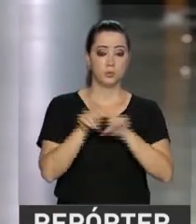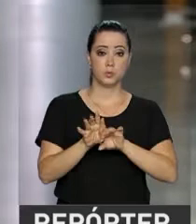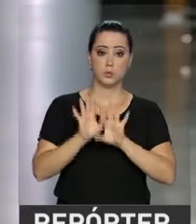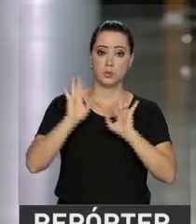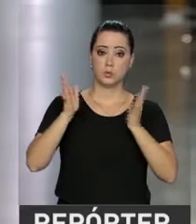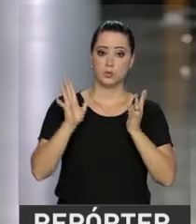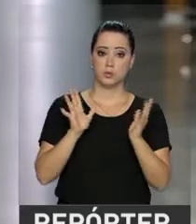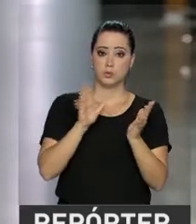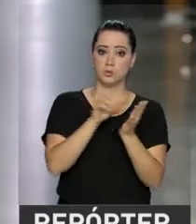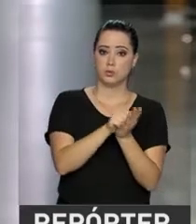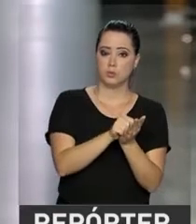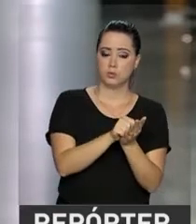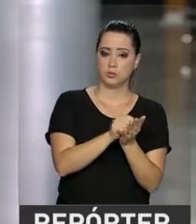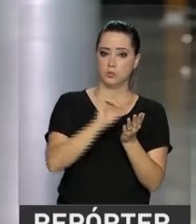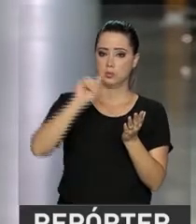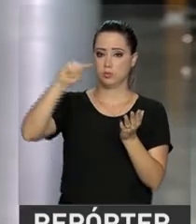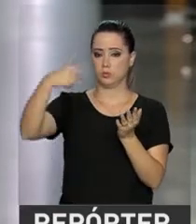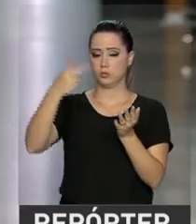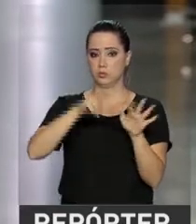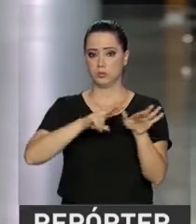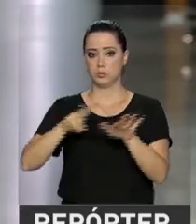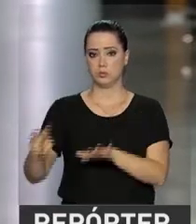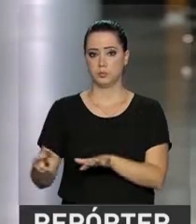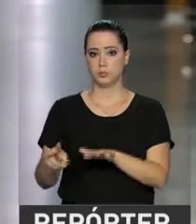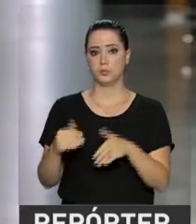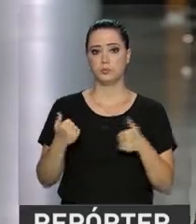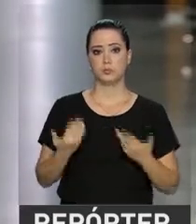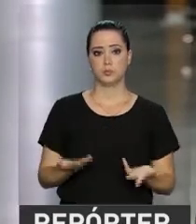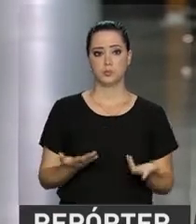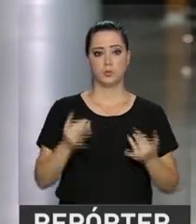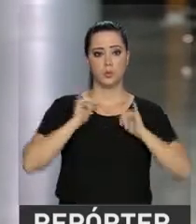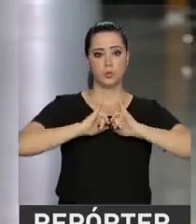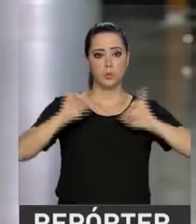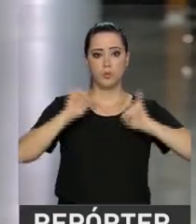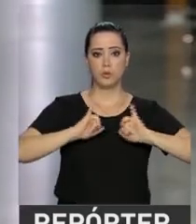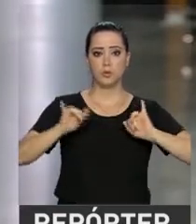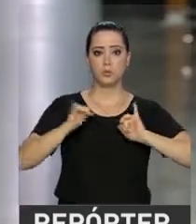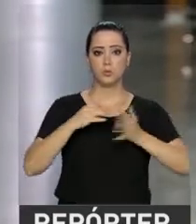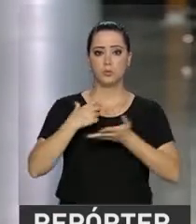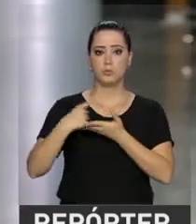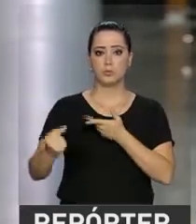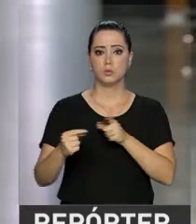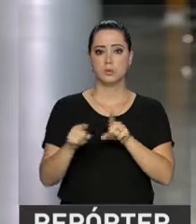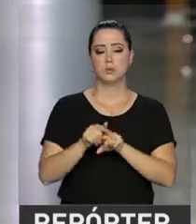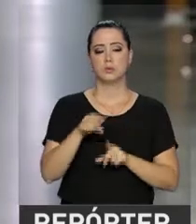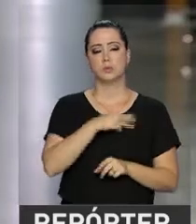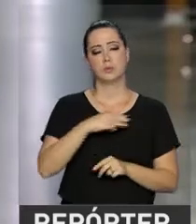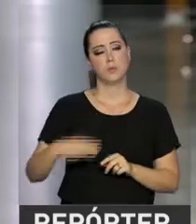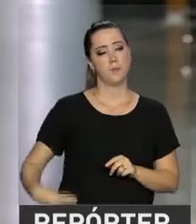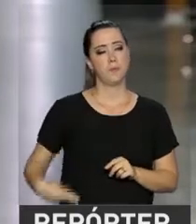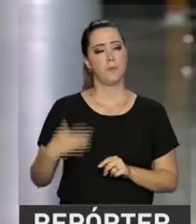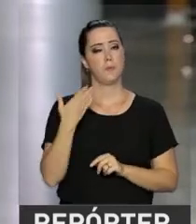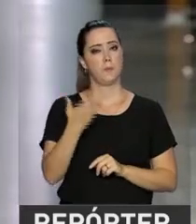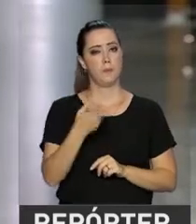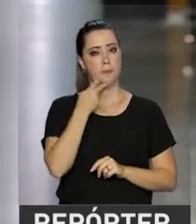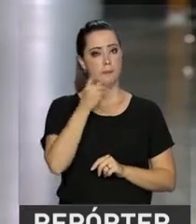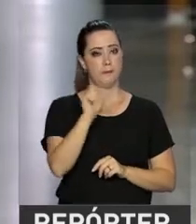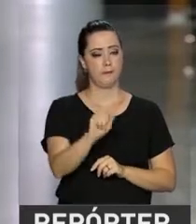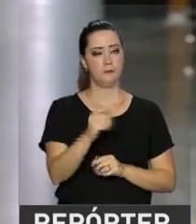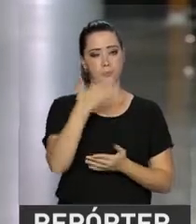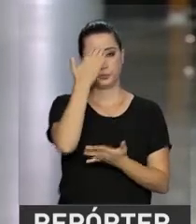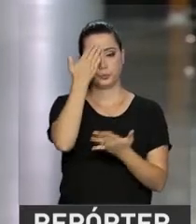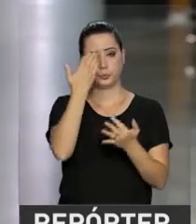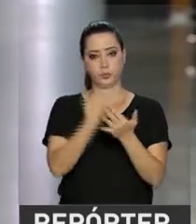Ele deve tomar posse aí na próxima semana. Roberto, no anúncio de sua saída, o ministro Henrique Meirelles disse que